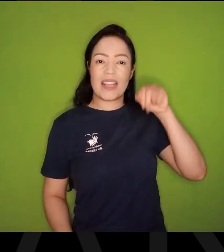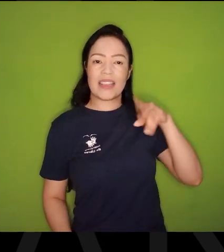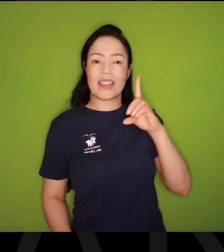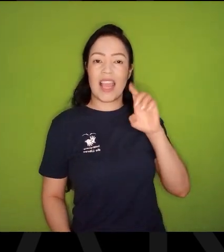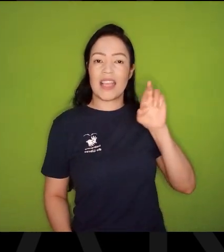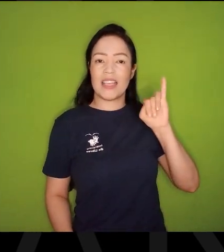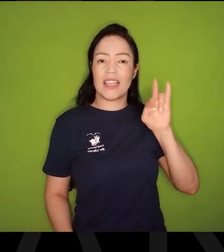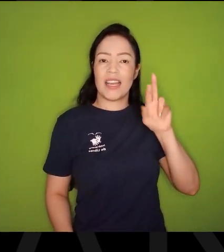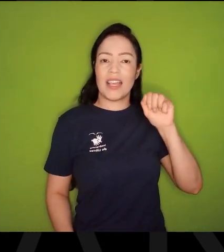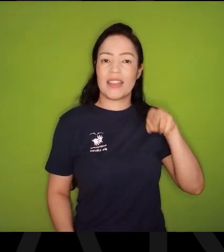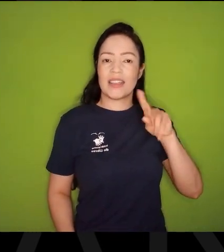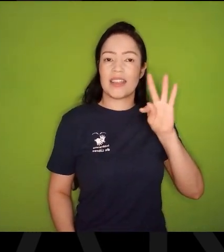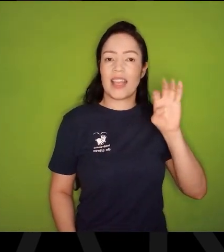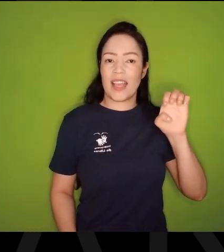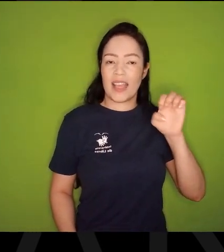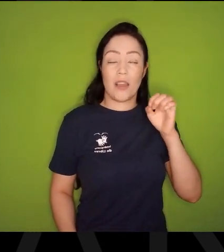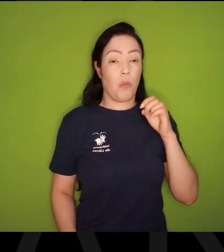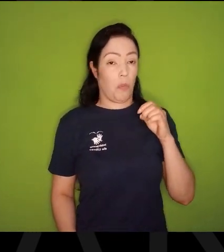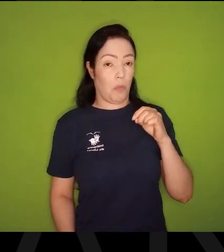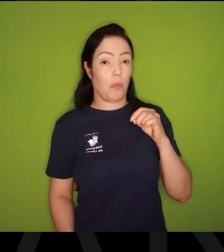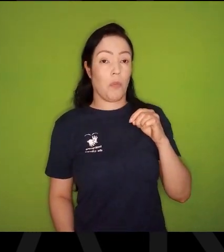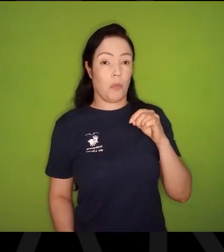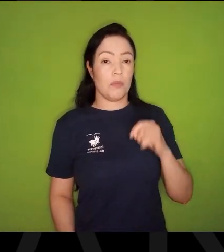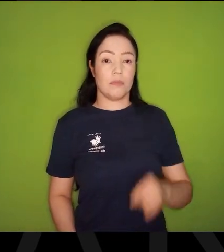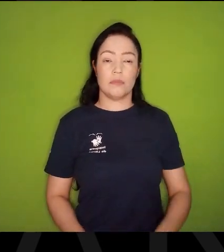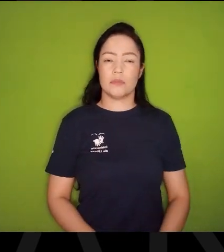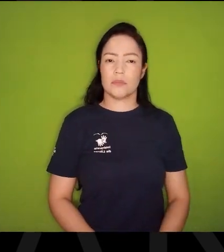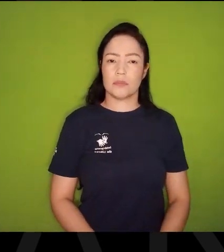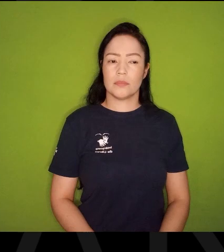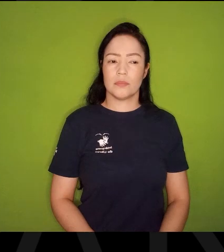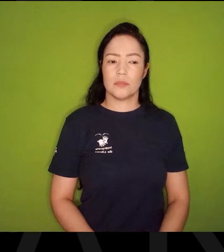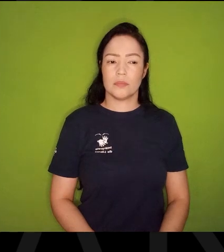Salmão Baleandirantes, Salmo Bandeirantes, E aí